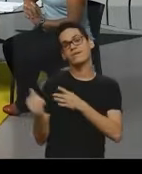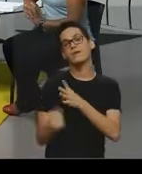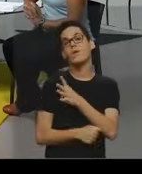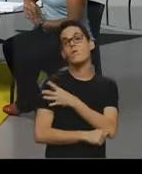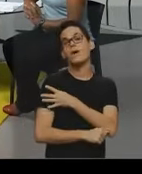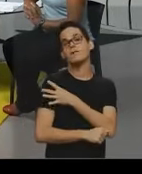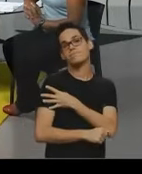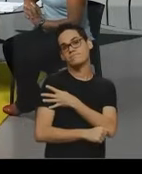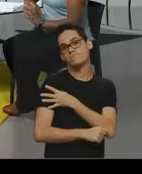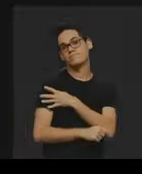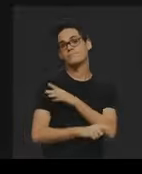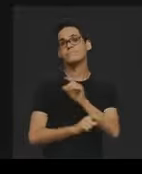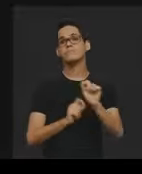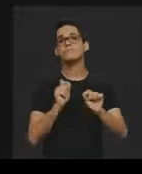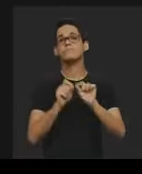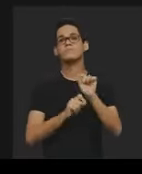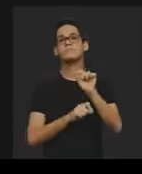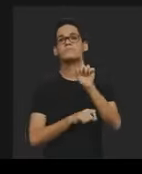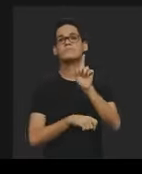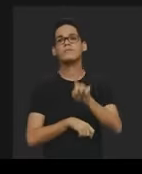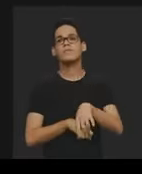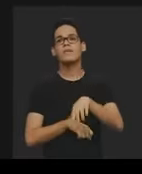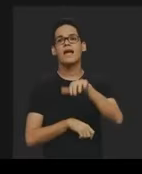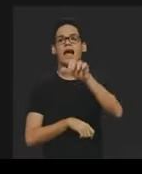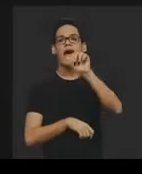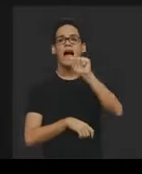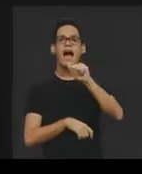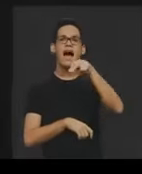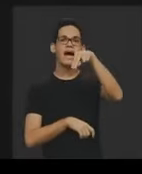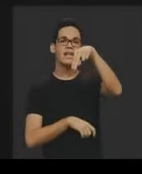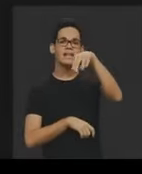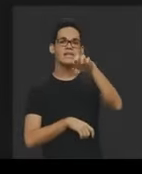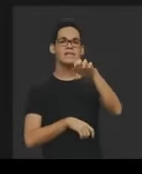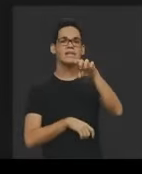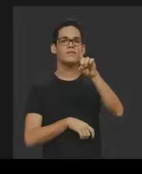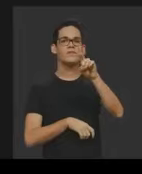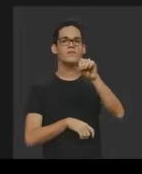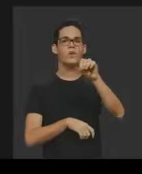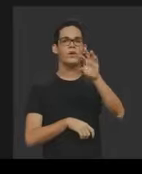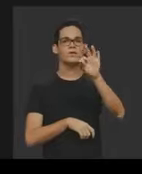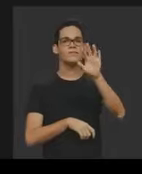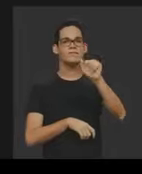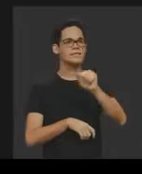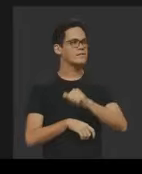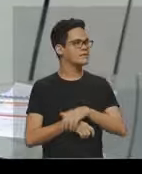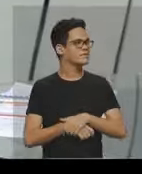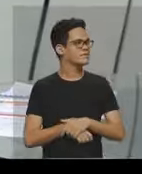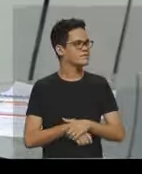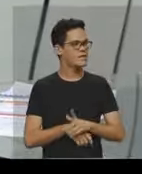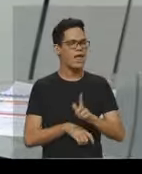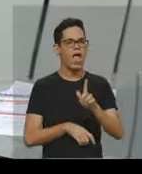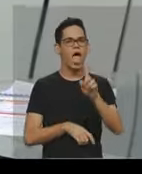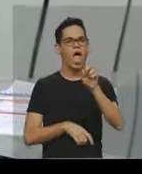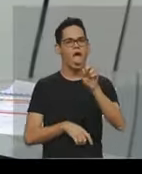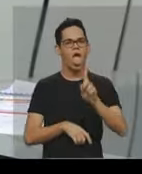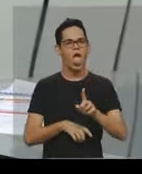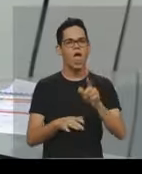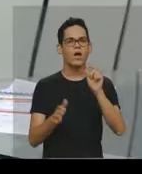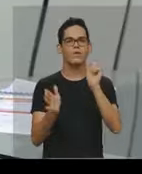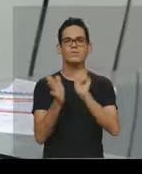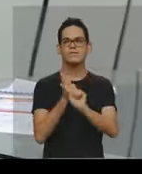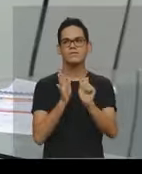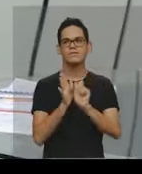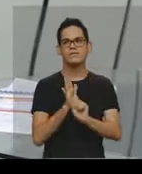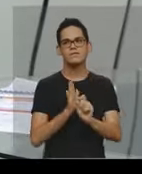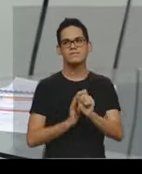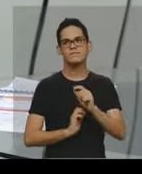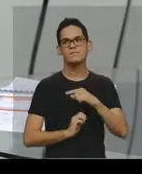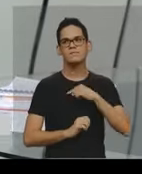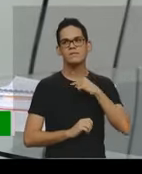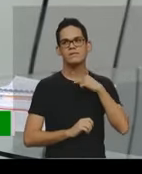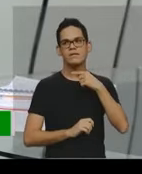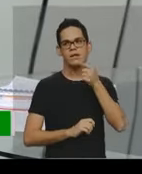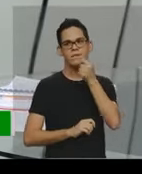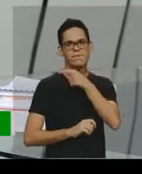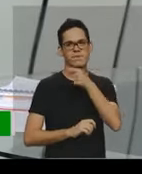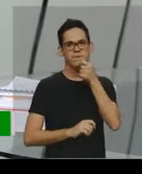ano, o que é anedota? A anedota, o gênero anedota, né, vocês viram